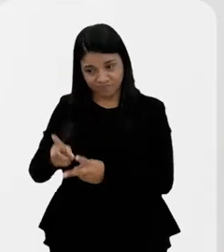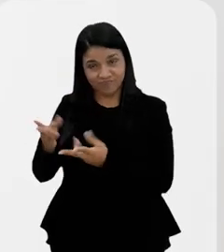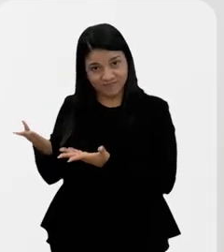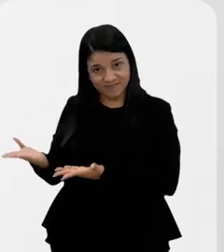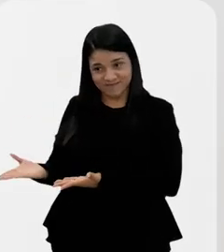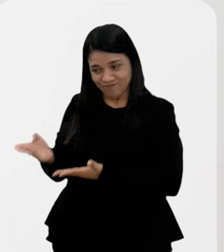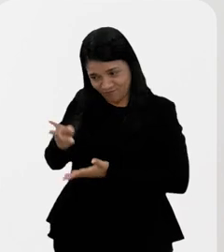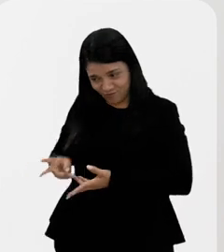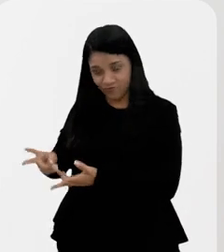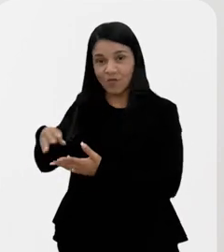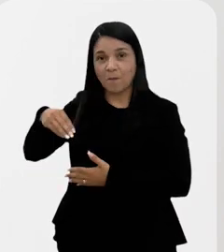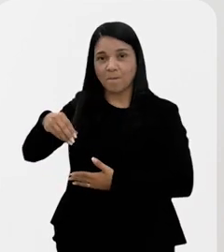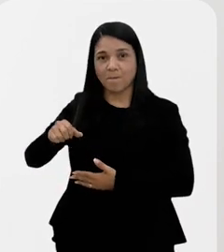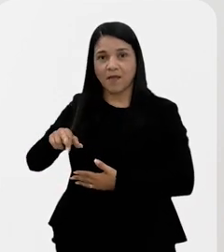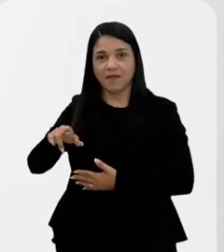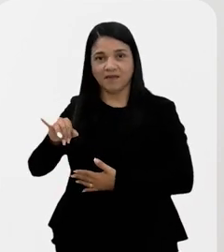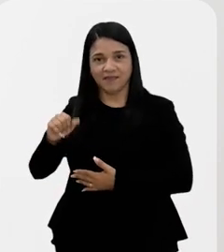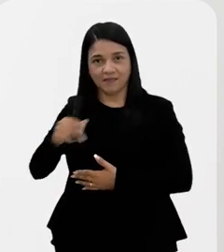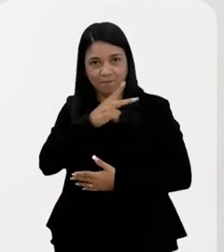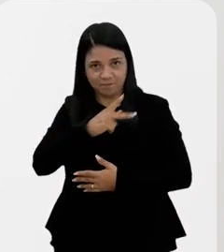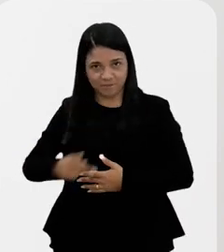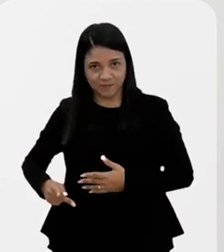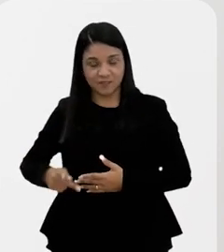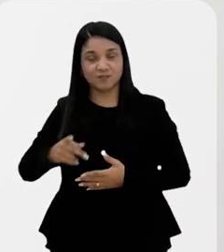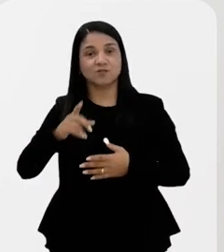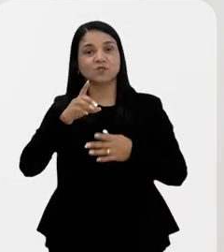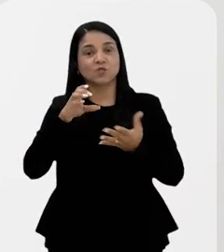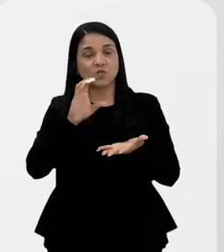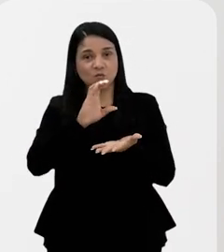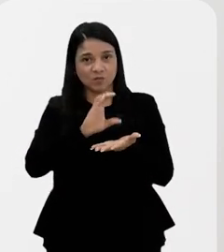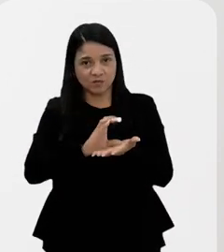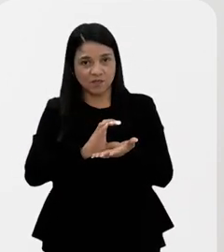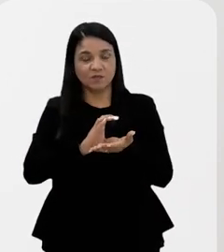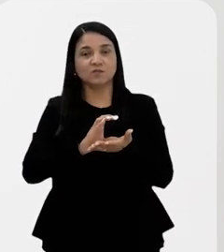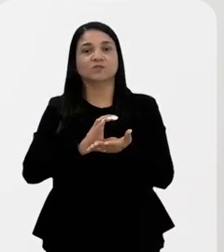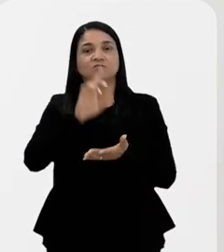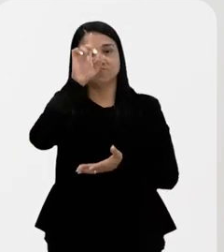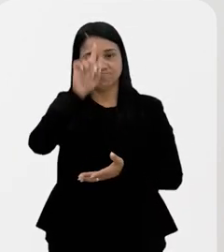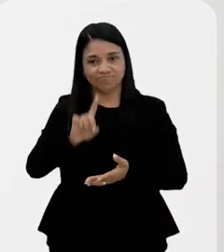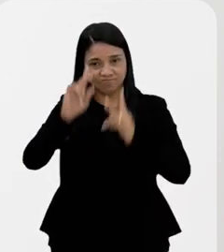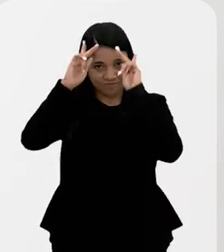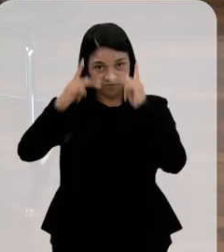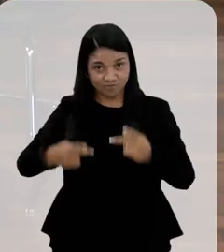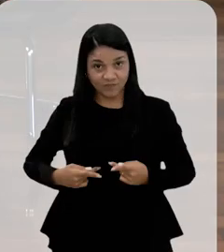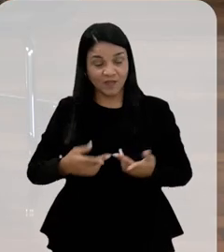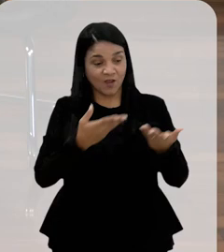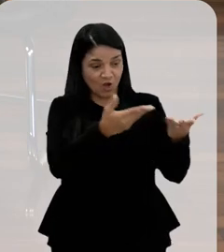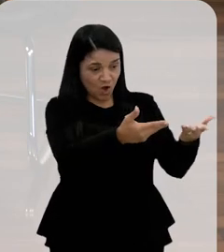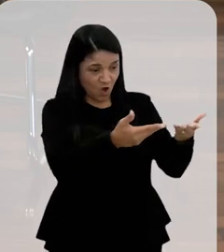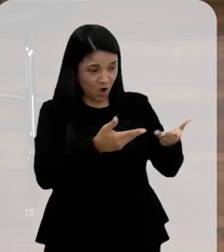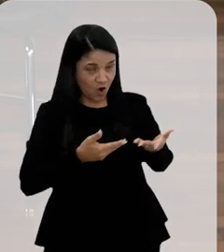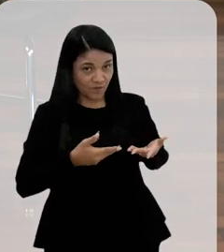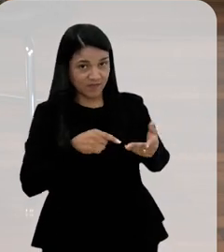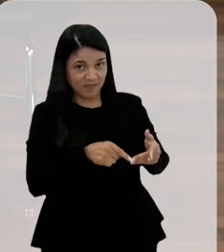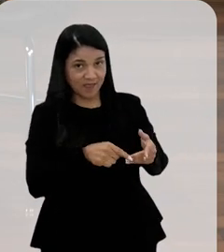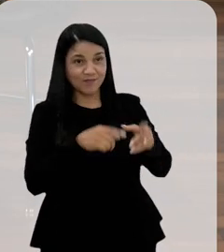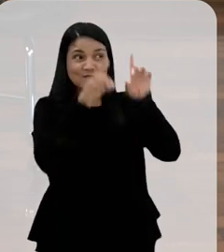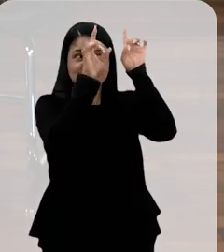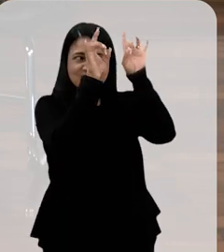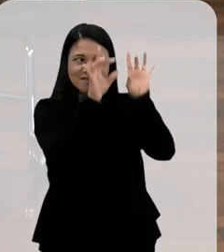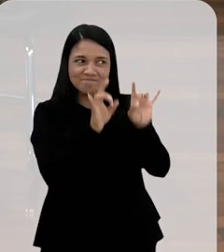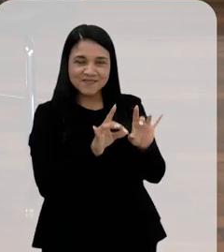conosco, a nossa presidenta do Conselho Nacional de Direitos Humanos, Marina Derman. E agora temos um convidado também